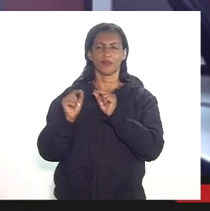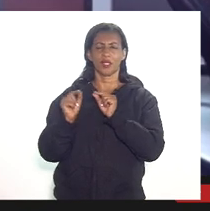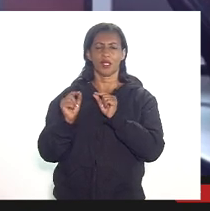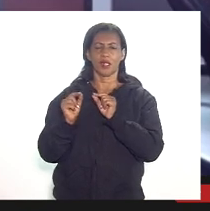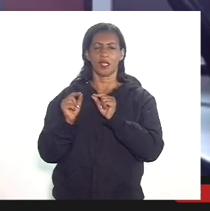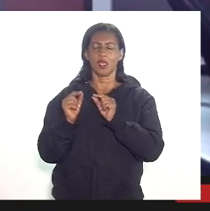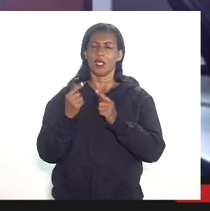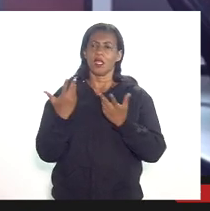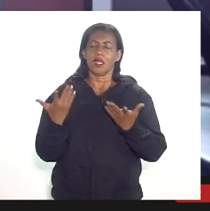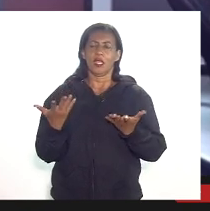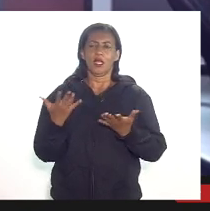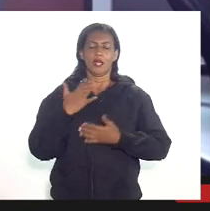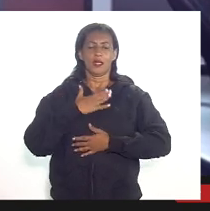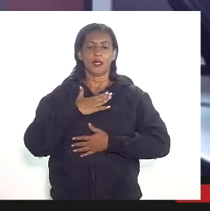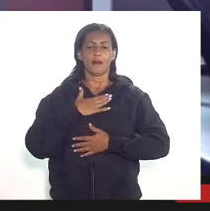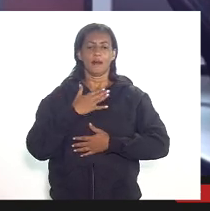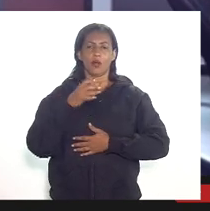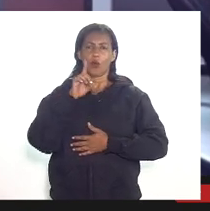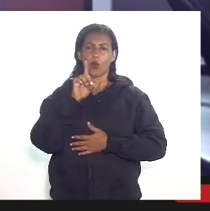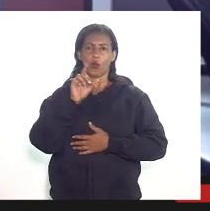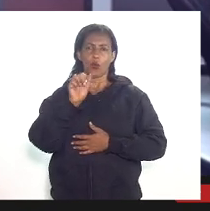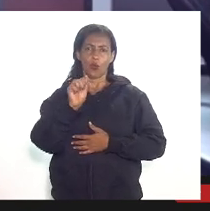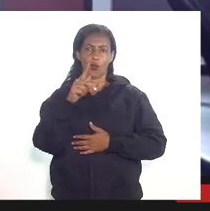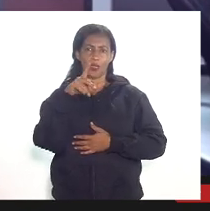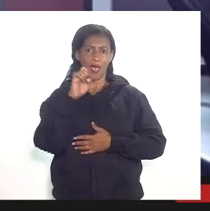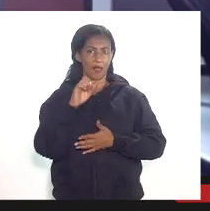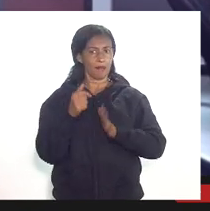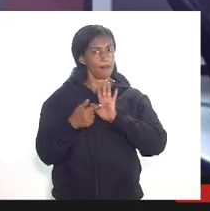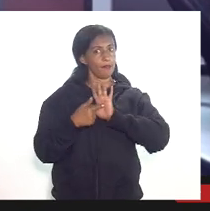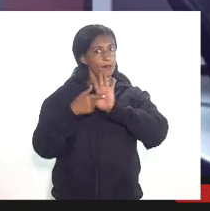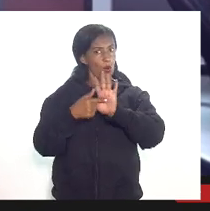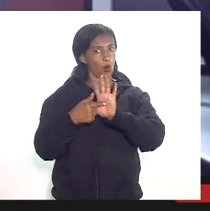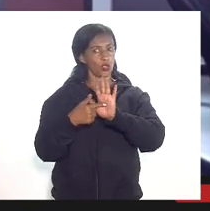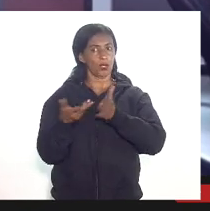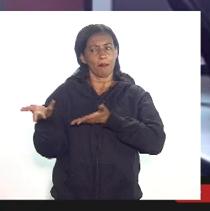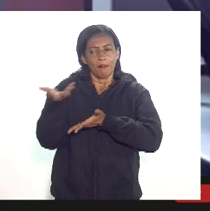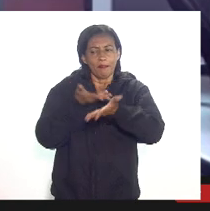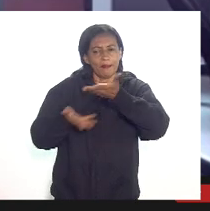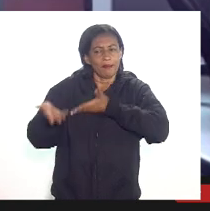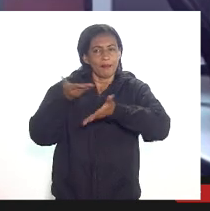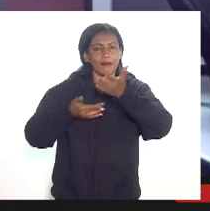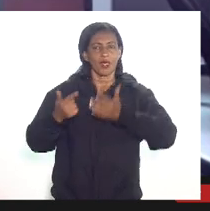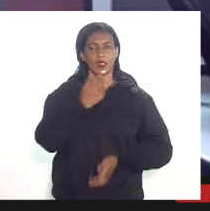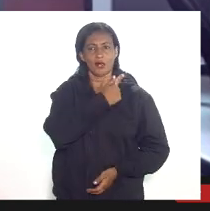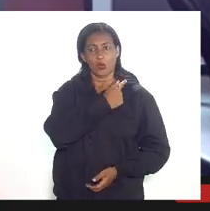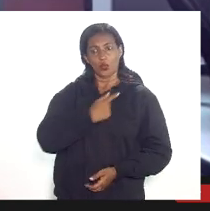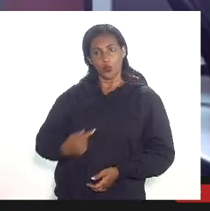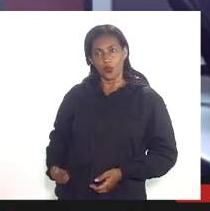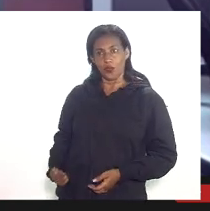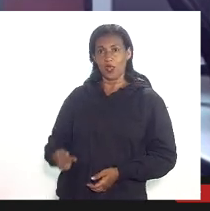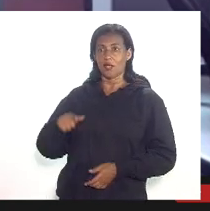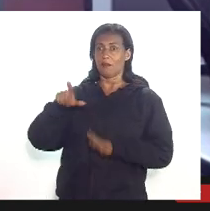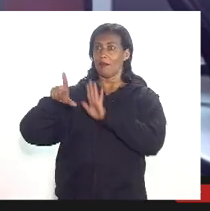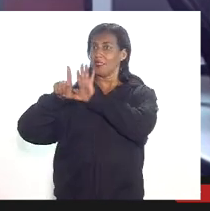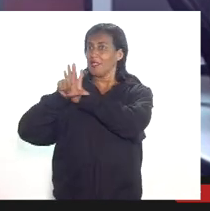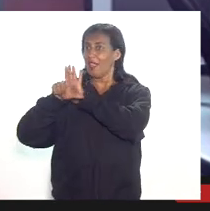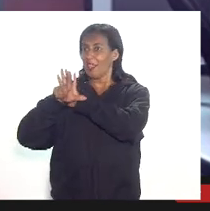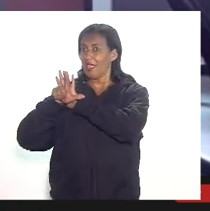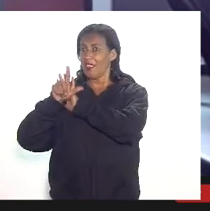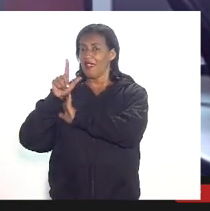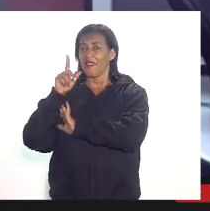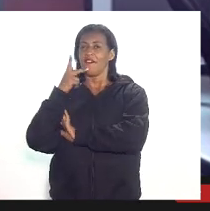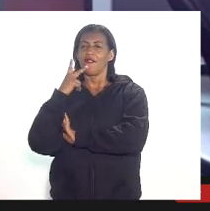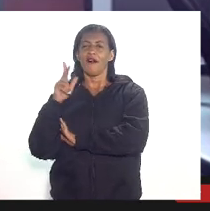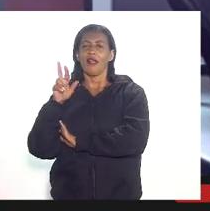então o DAP ele menciona participações governamentais mas a lei 9478 fala em royalties apenas